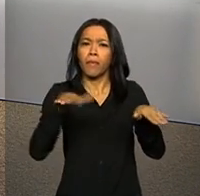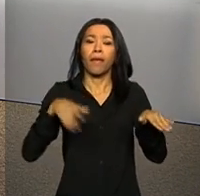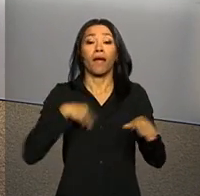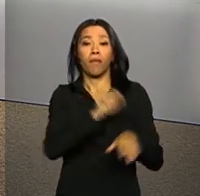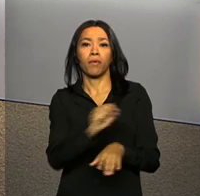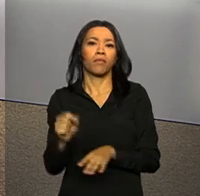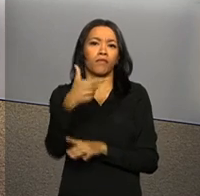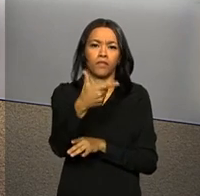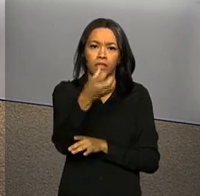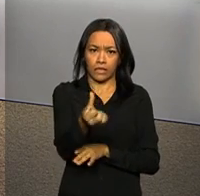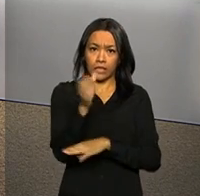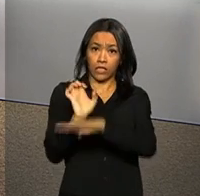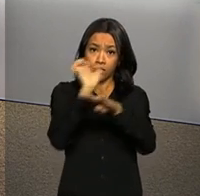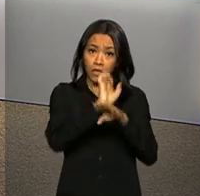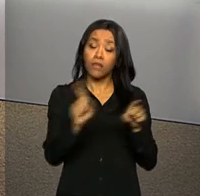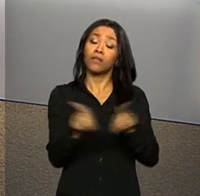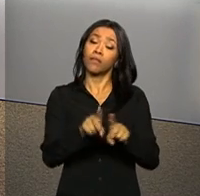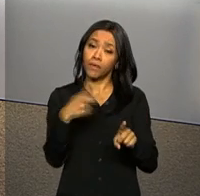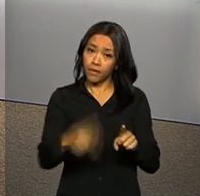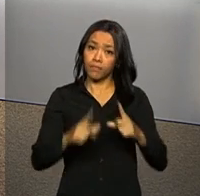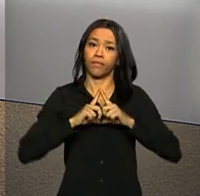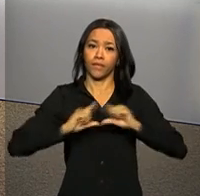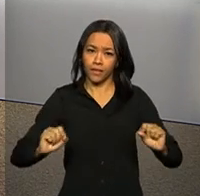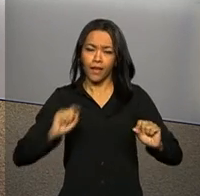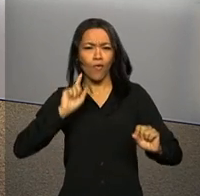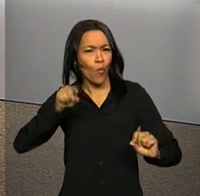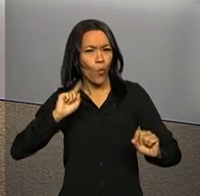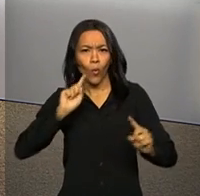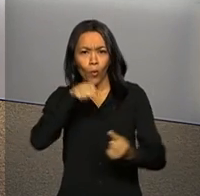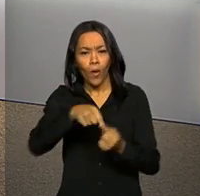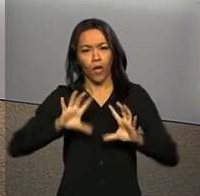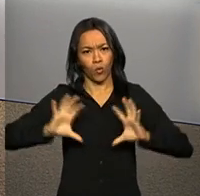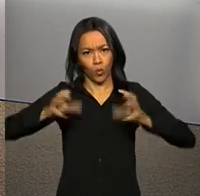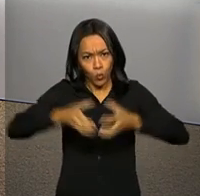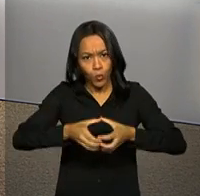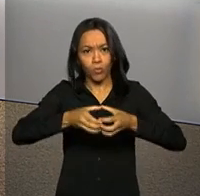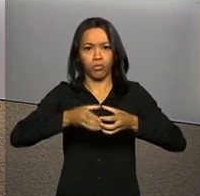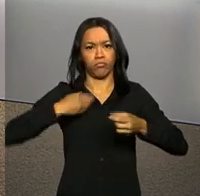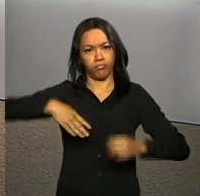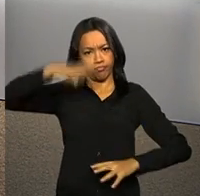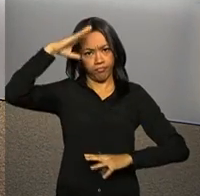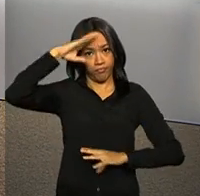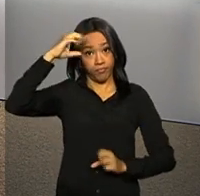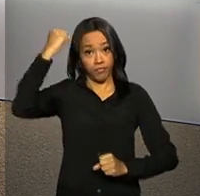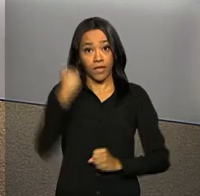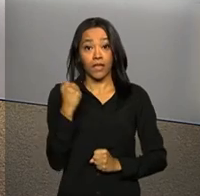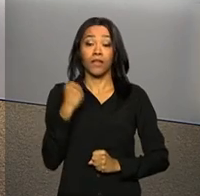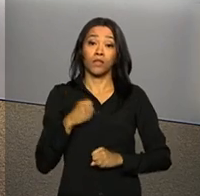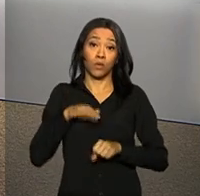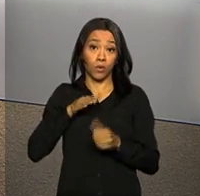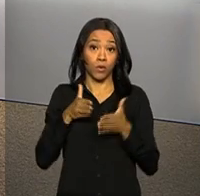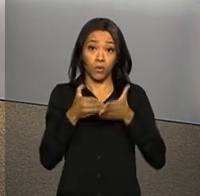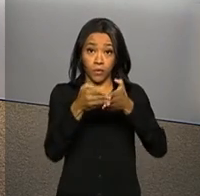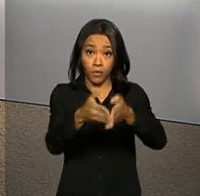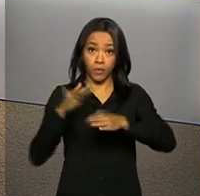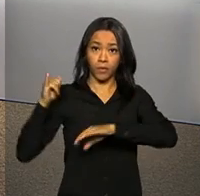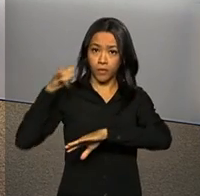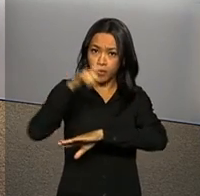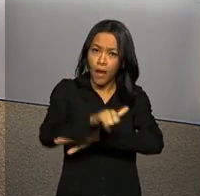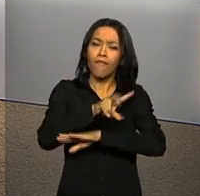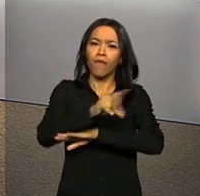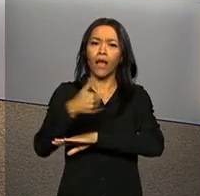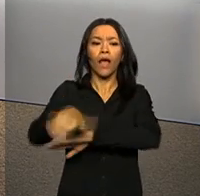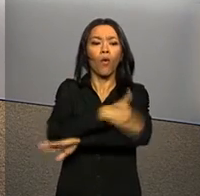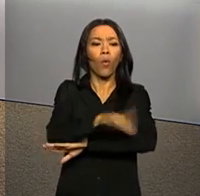26 estados mais o Distrito Federal. Uma força-tarefa formada pelo Exército, Marinha e Aeronáutica vai estar nas